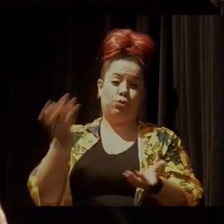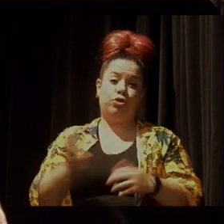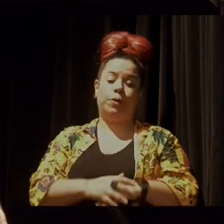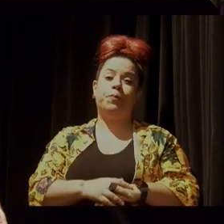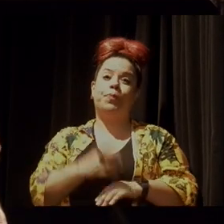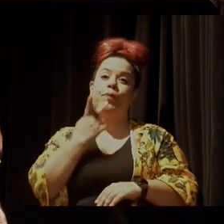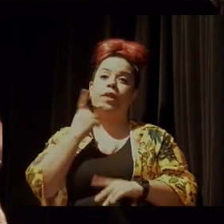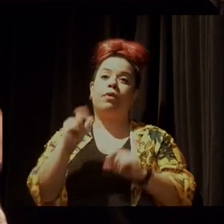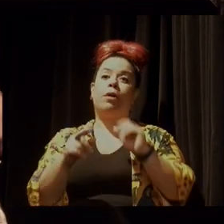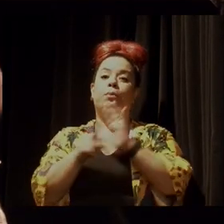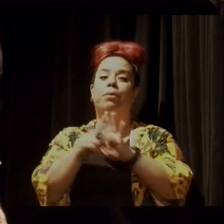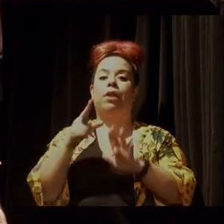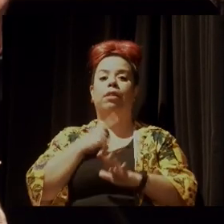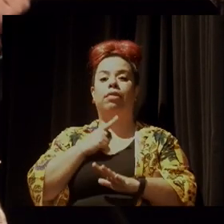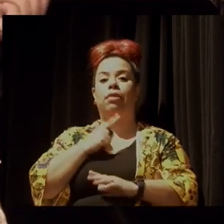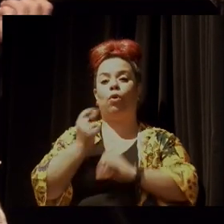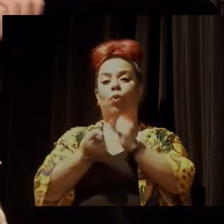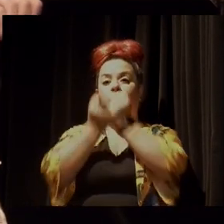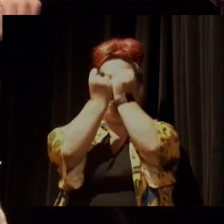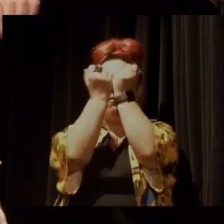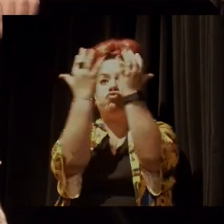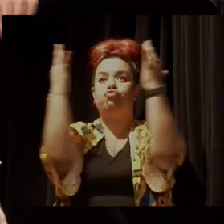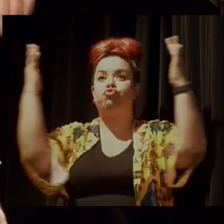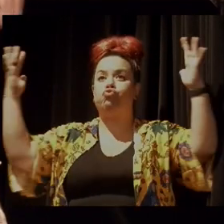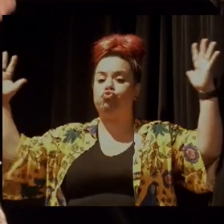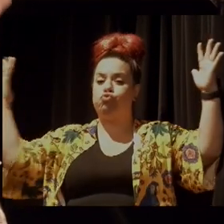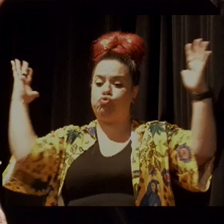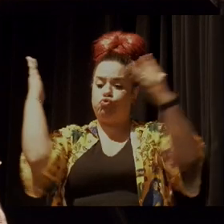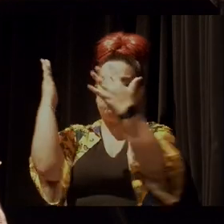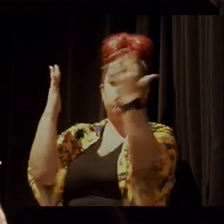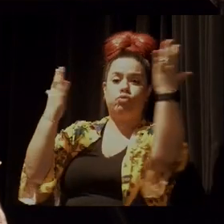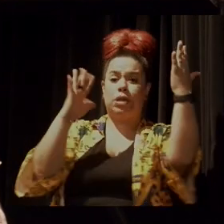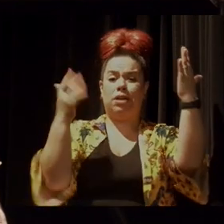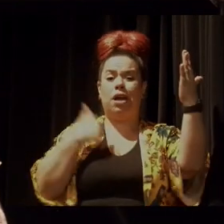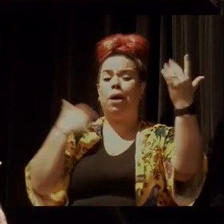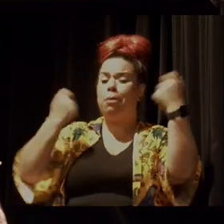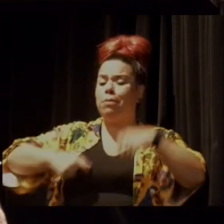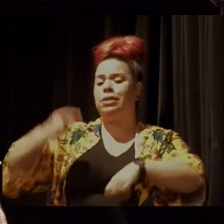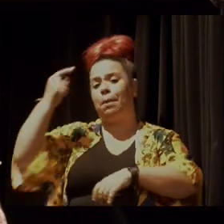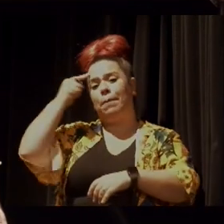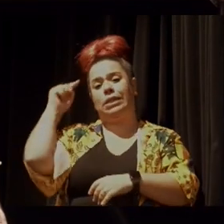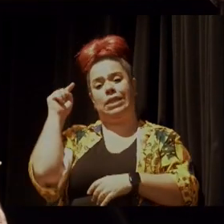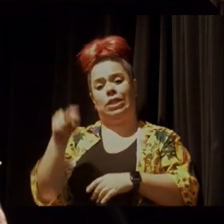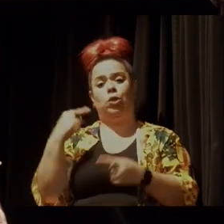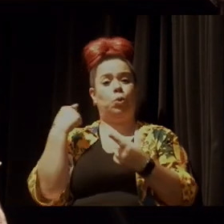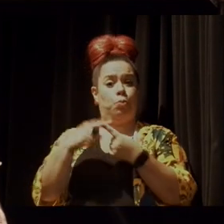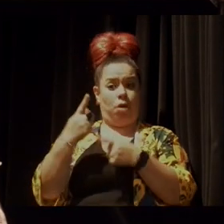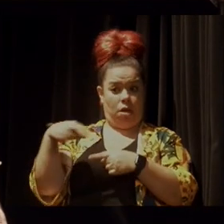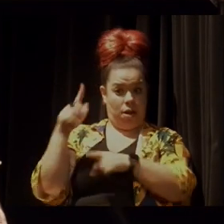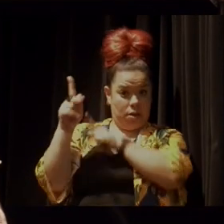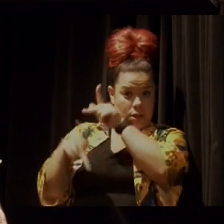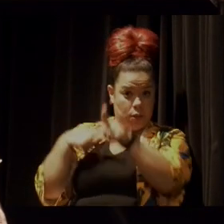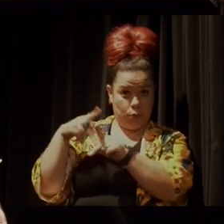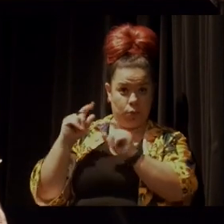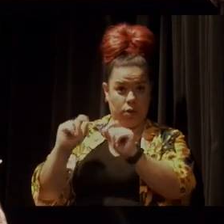florestar, também, é preciso partir daí, e entender que essas populações